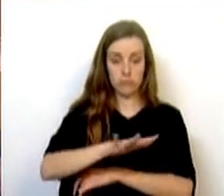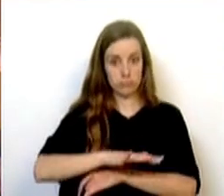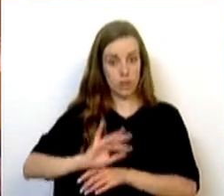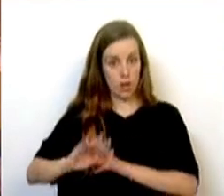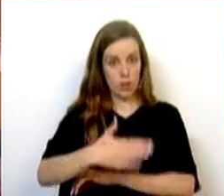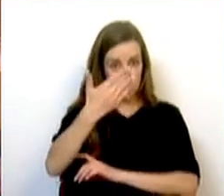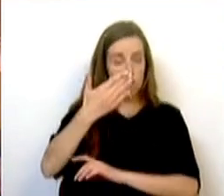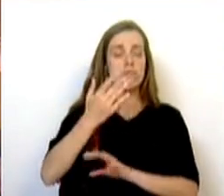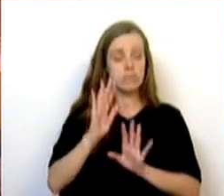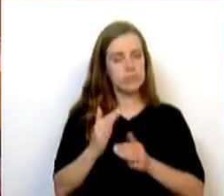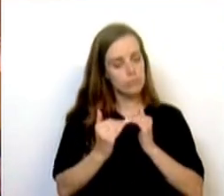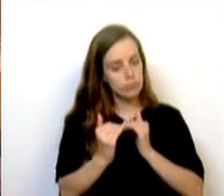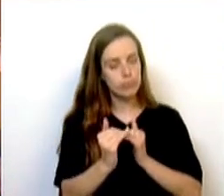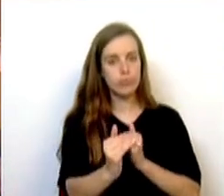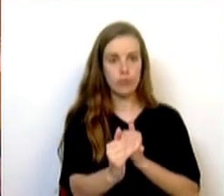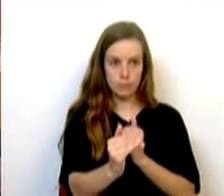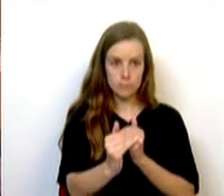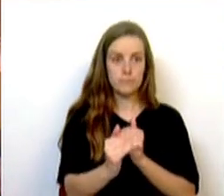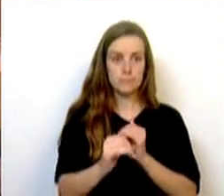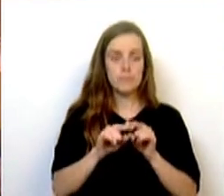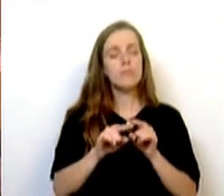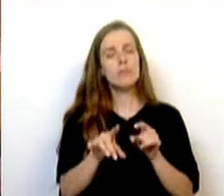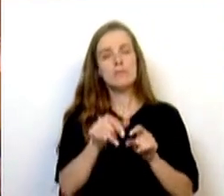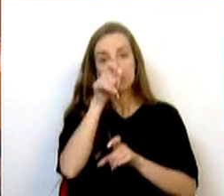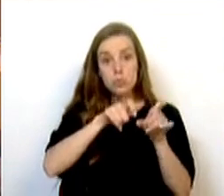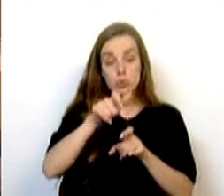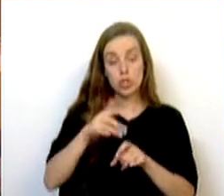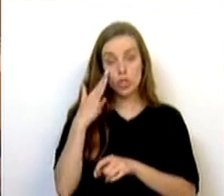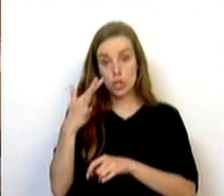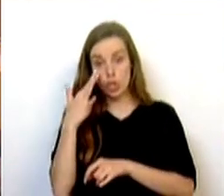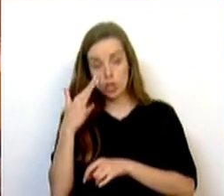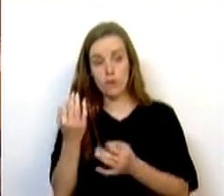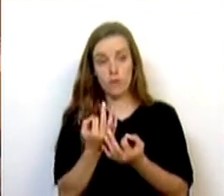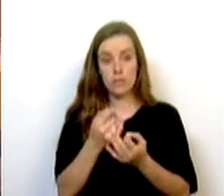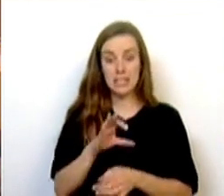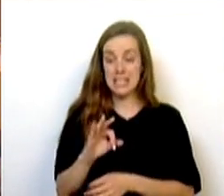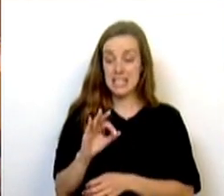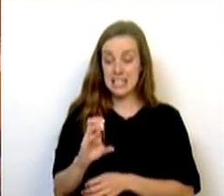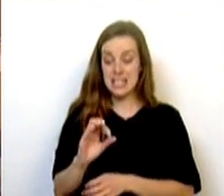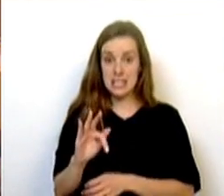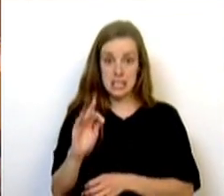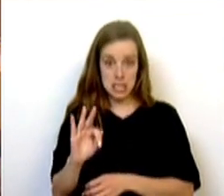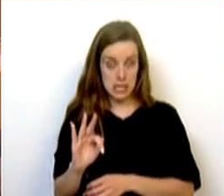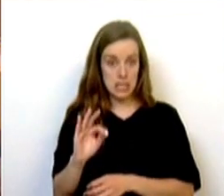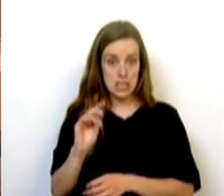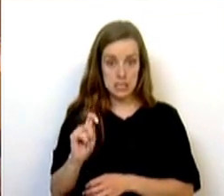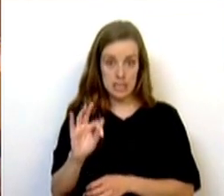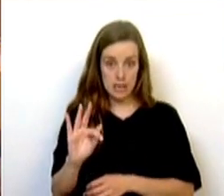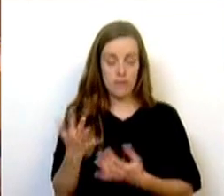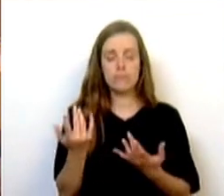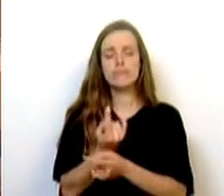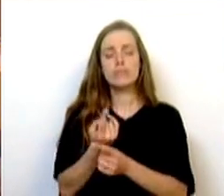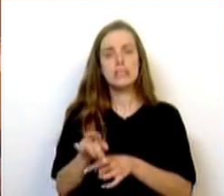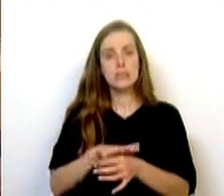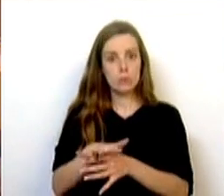considera regular, abrangendo atualmente os cidadãos estrangeiros que tenham processos pendentes no SEF à data de 31 de dezembro de